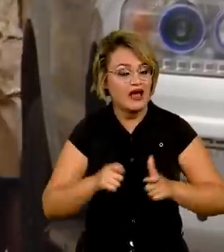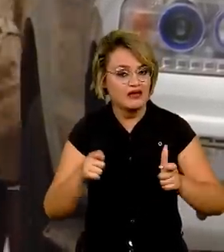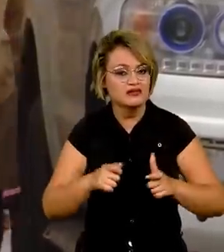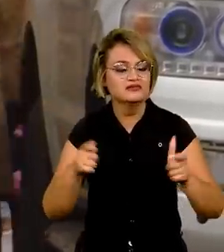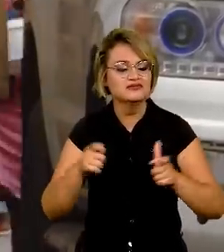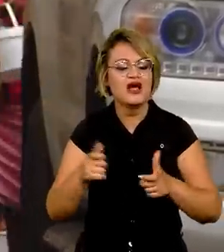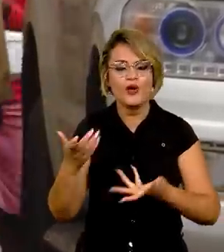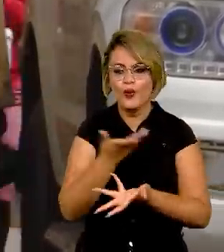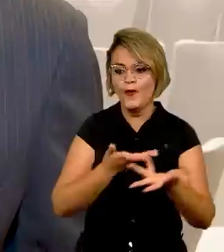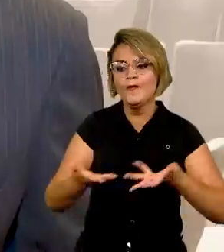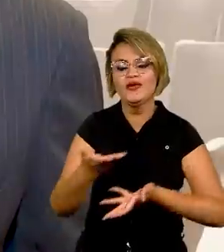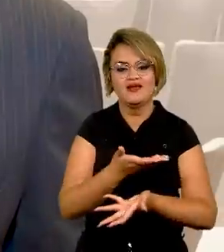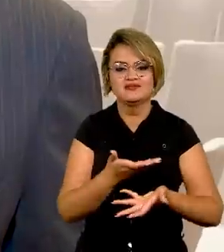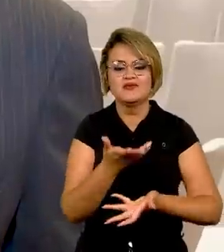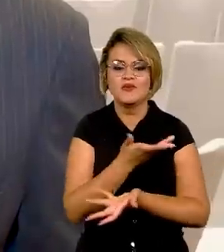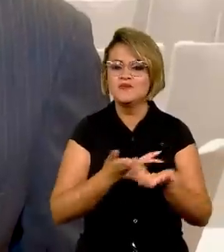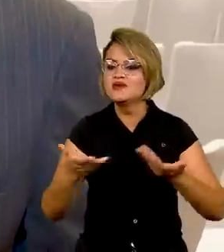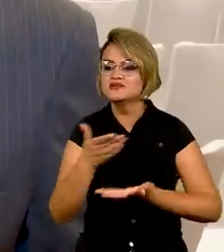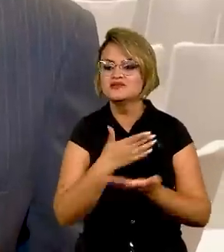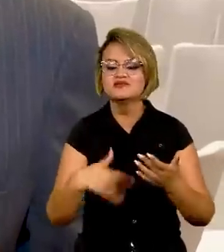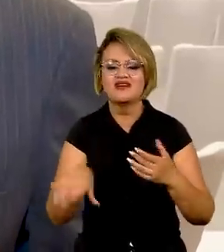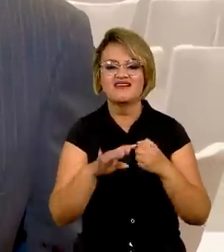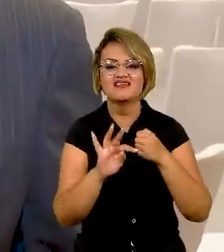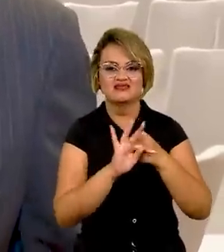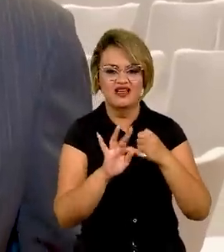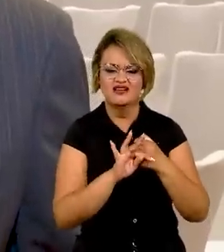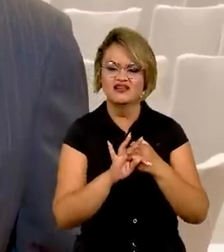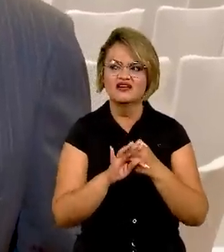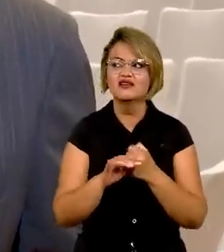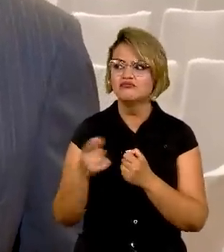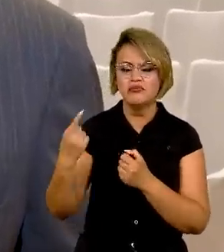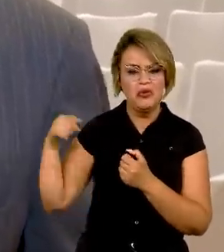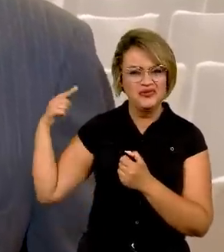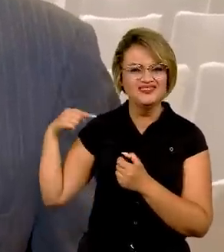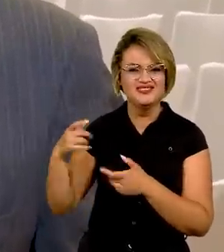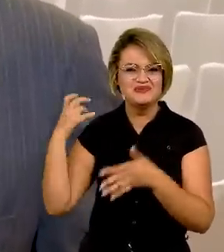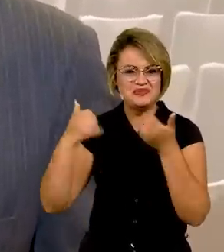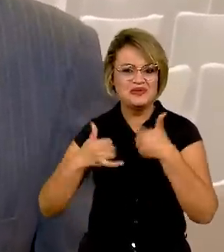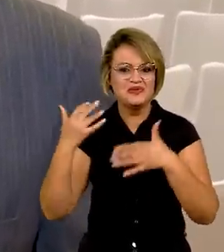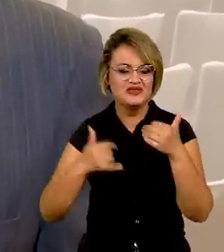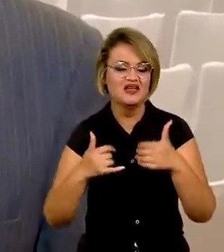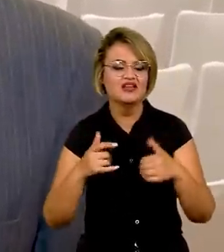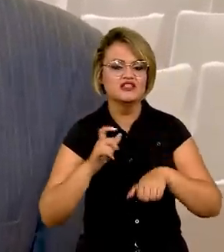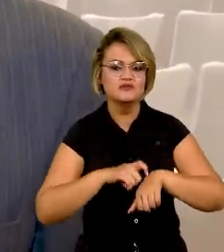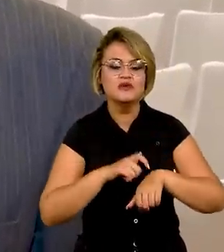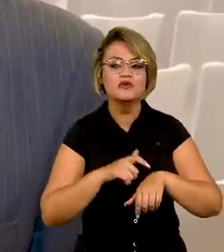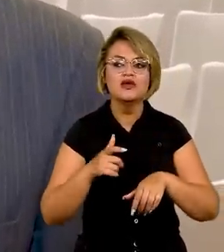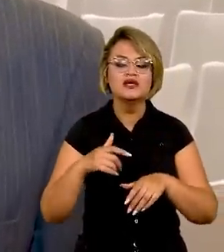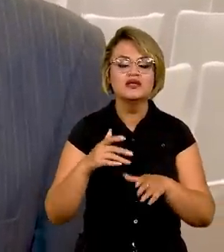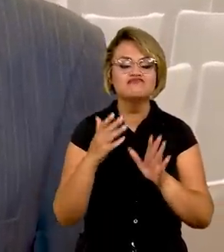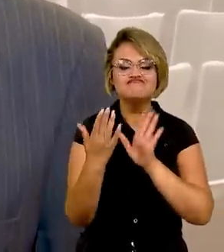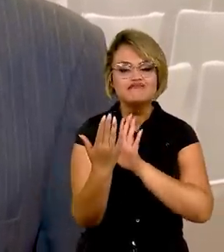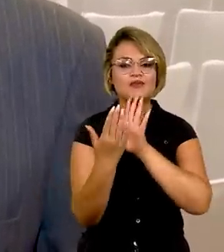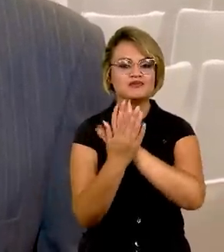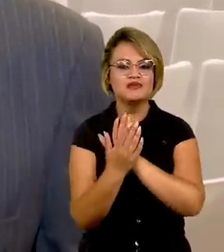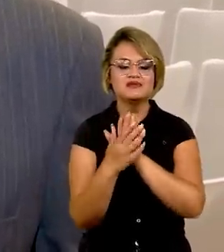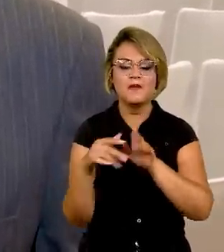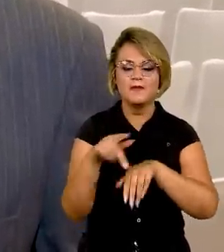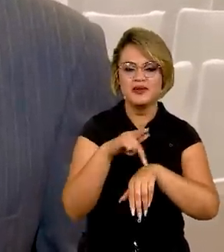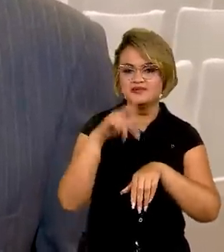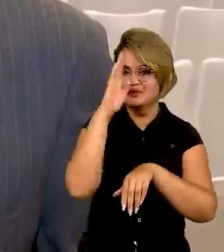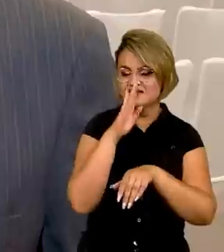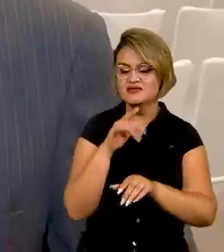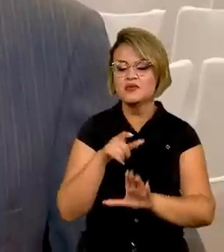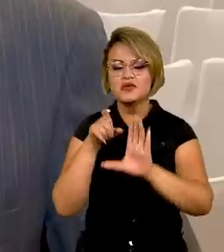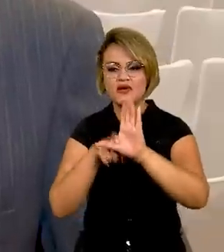cooperação técnica, que tem sido falado muito nos últimos dias, nesse momento de reaproximação dos dois países,